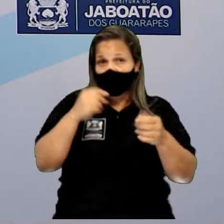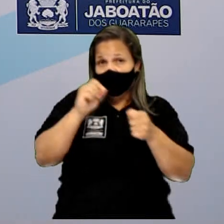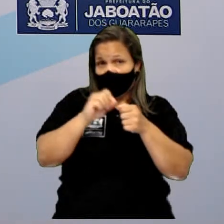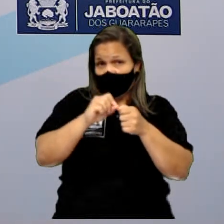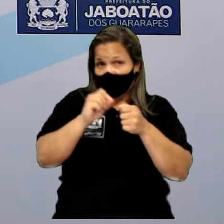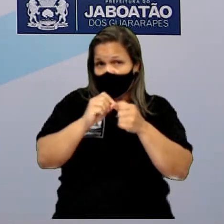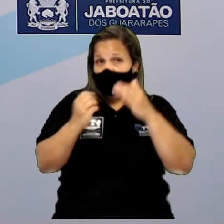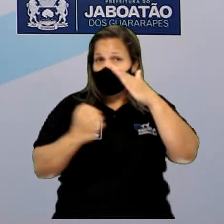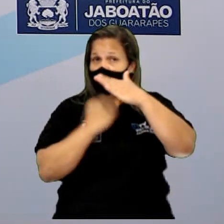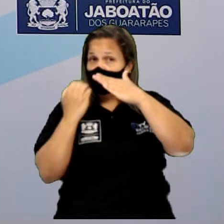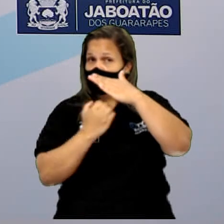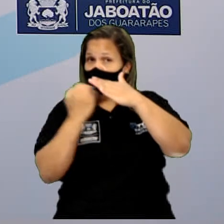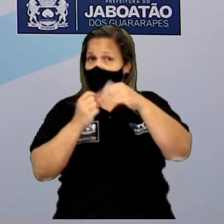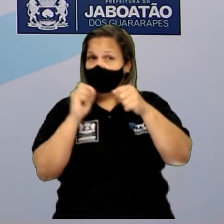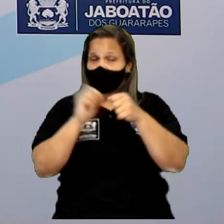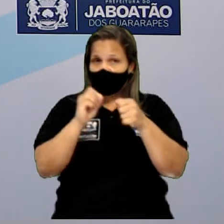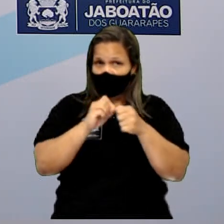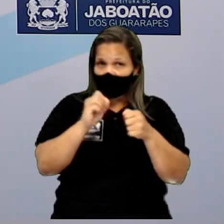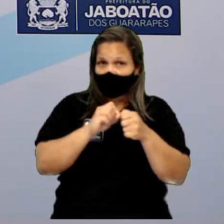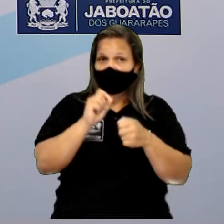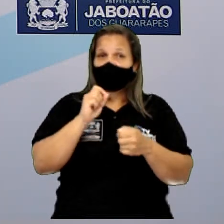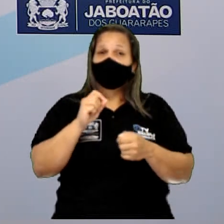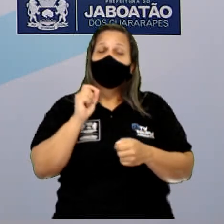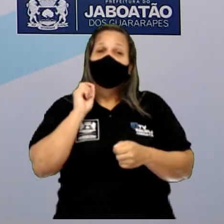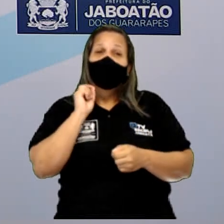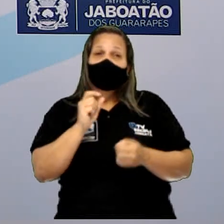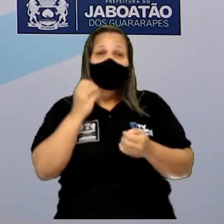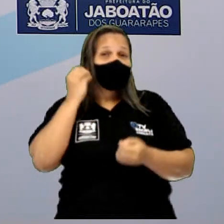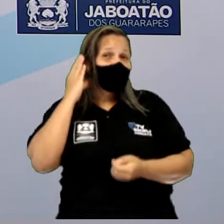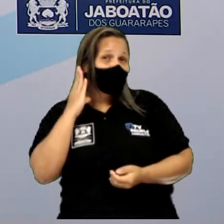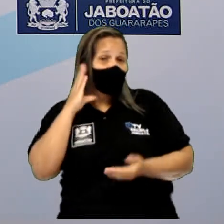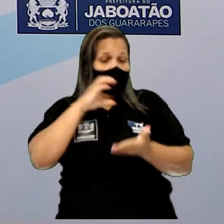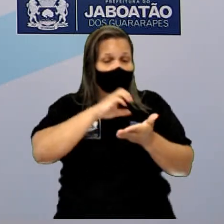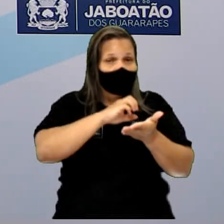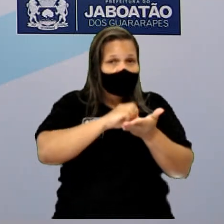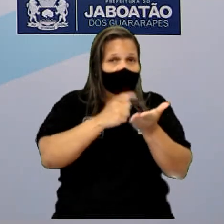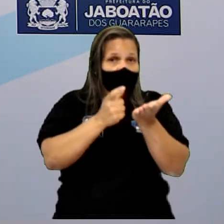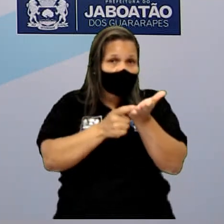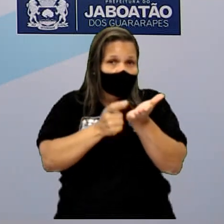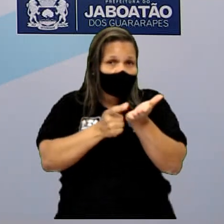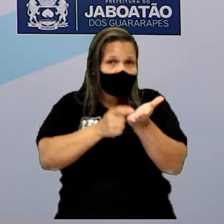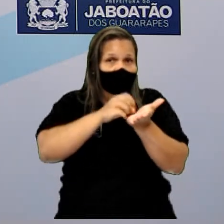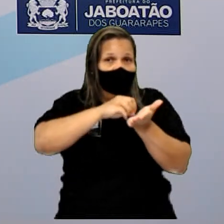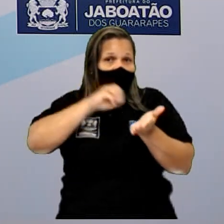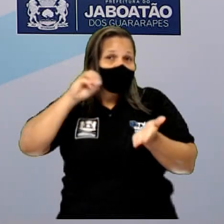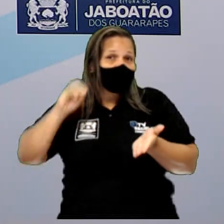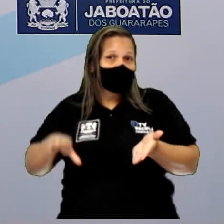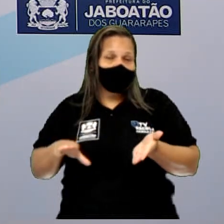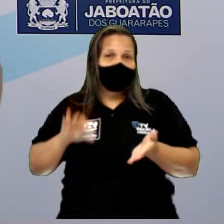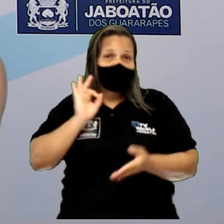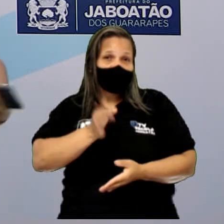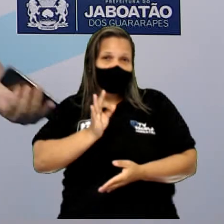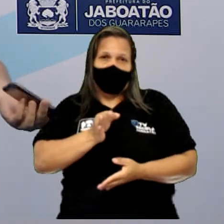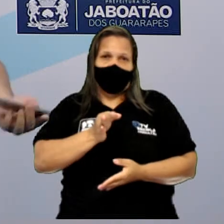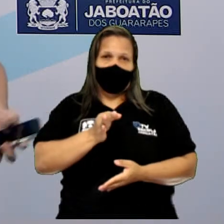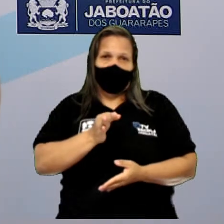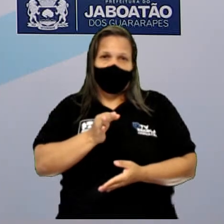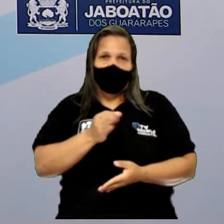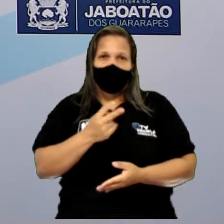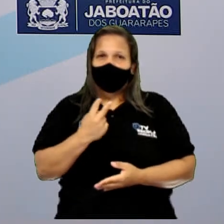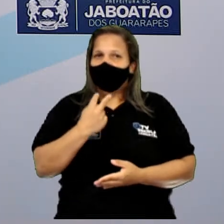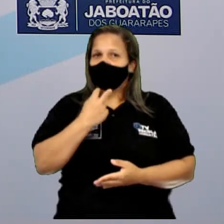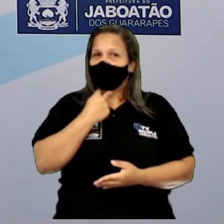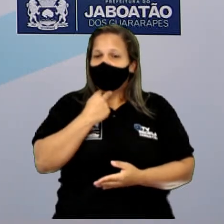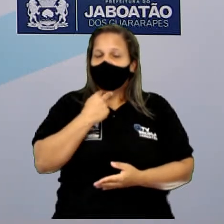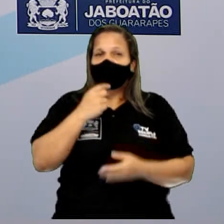fim, vai reciclar, vai utilizar de maneira correta para não poluir o meio ambiente e não causar doenças para